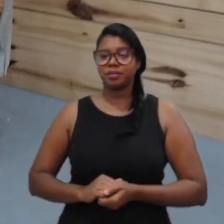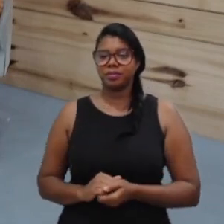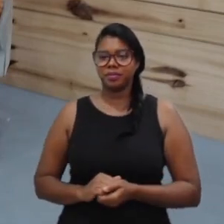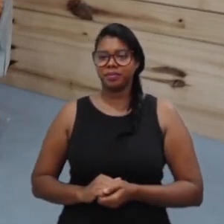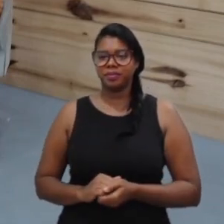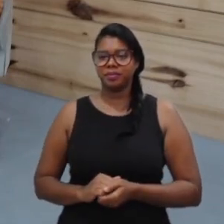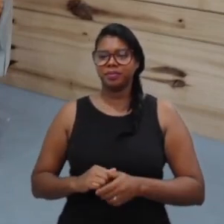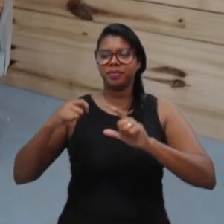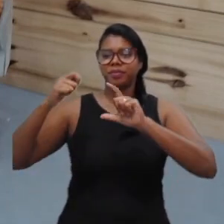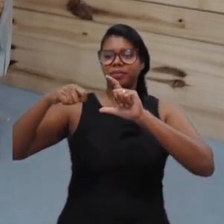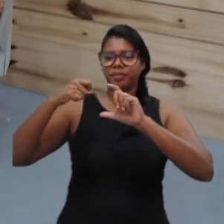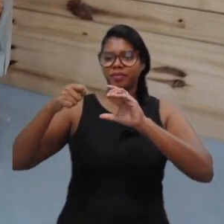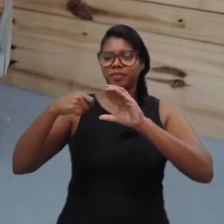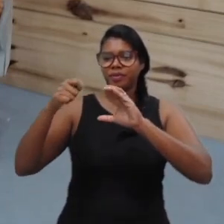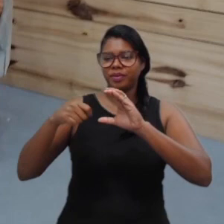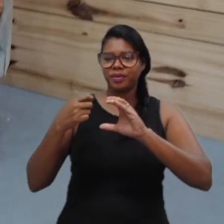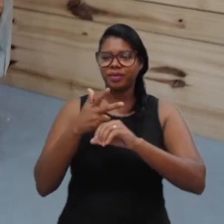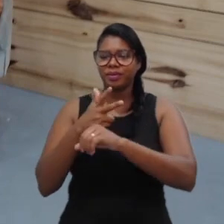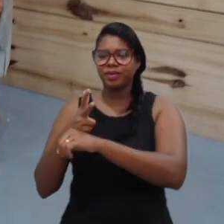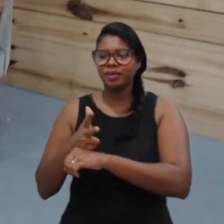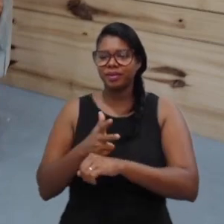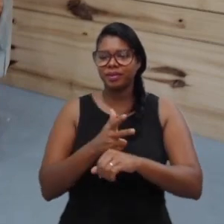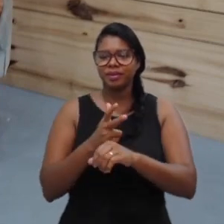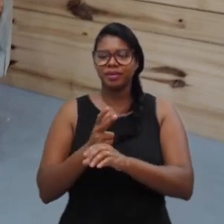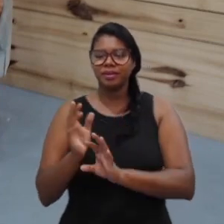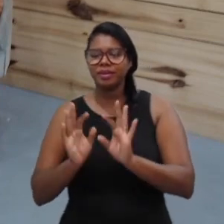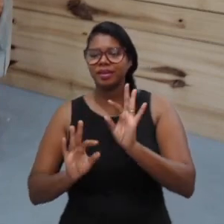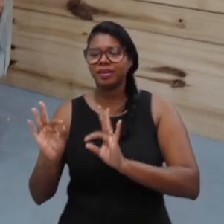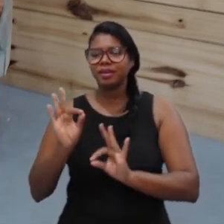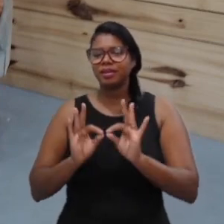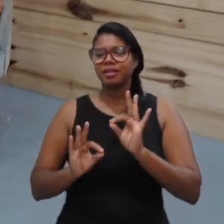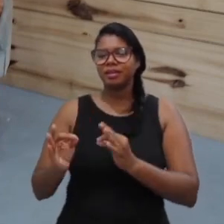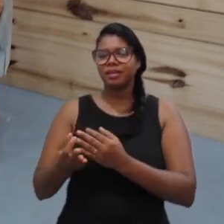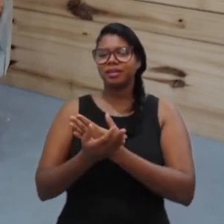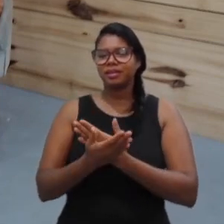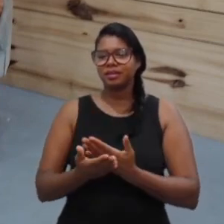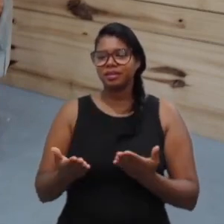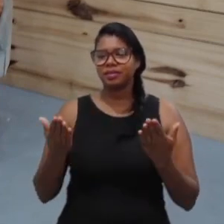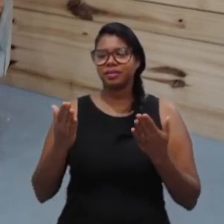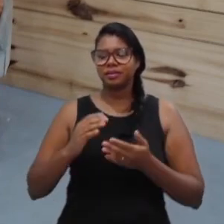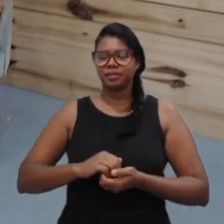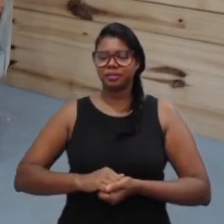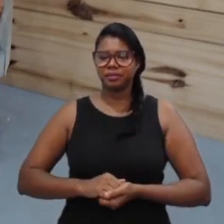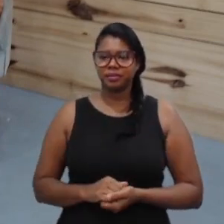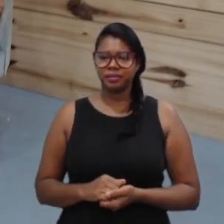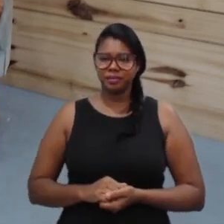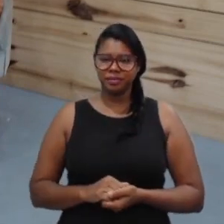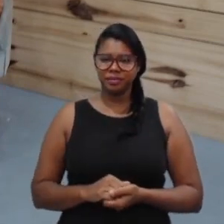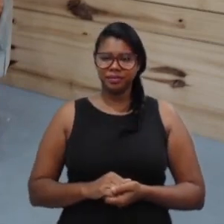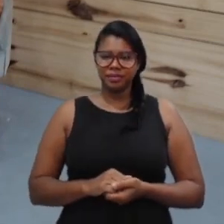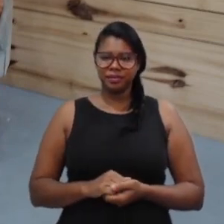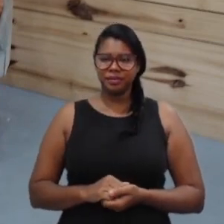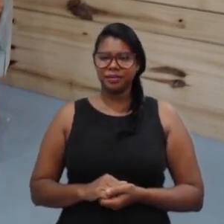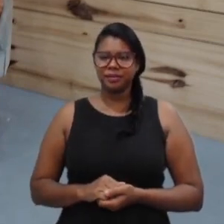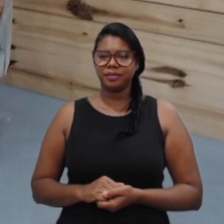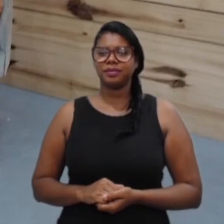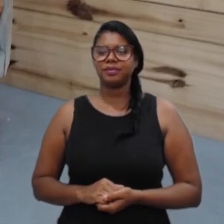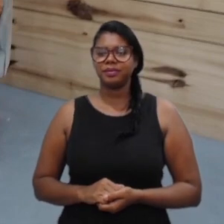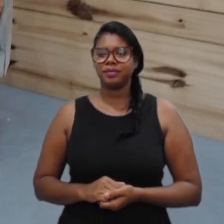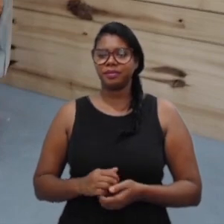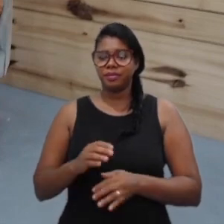ajudando, colaborando para esse momento, e eu quero dizer assim, que